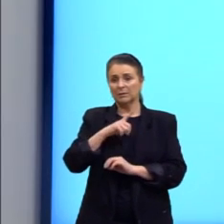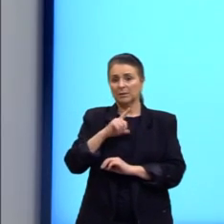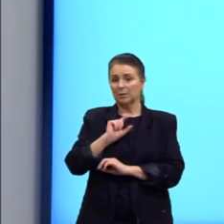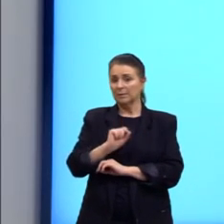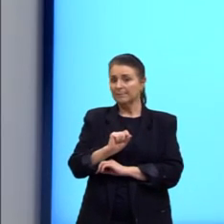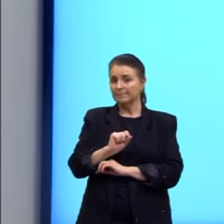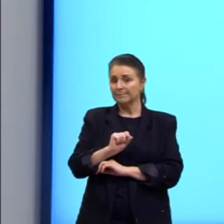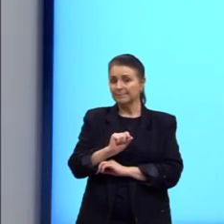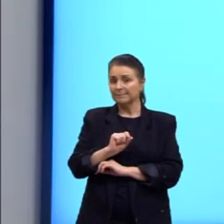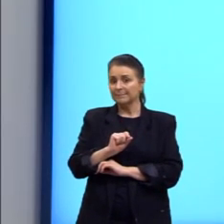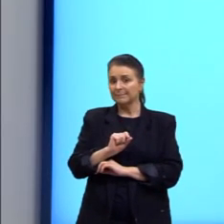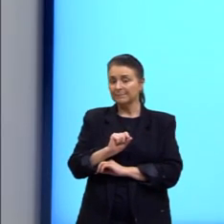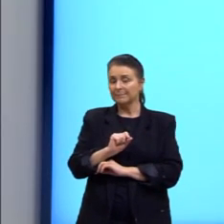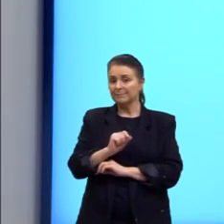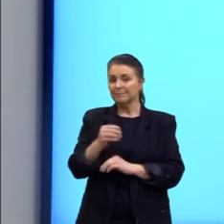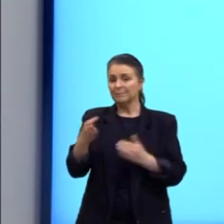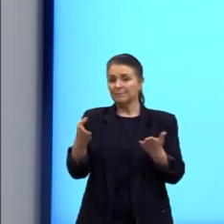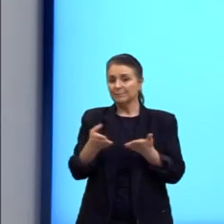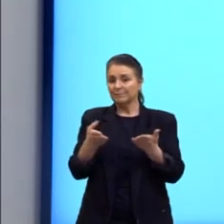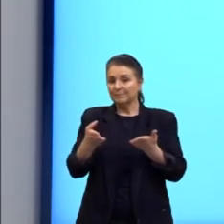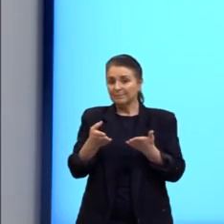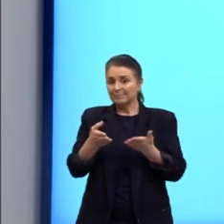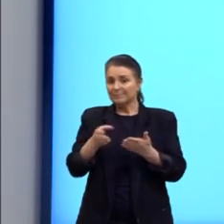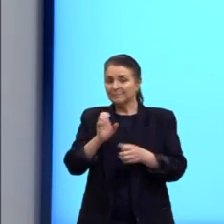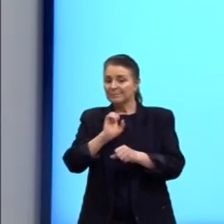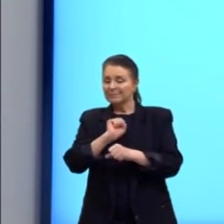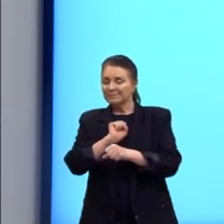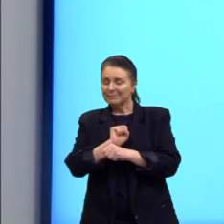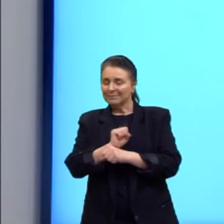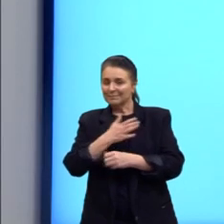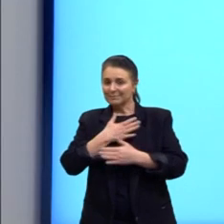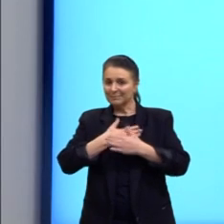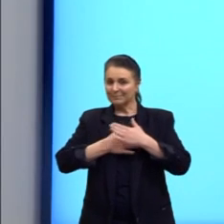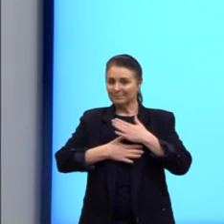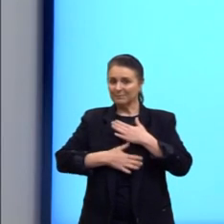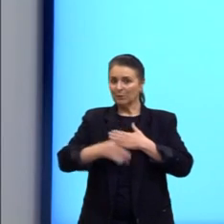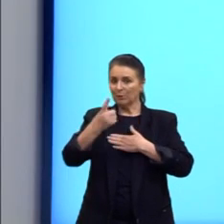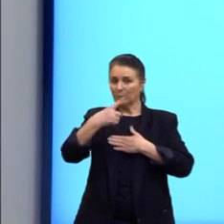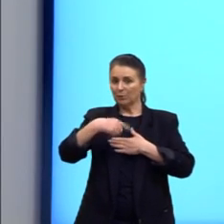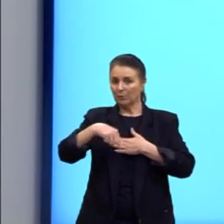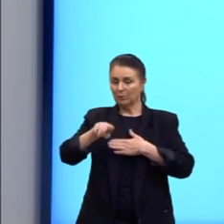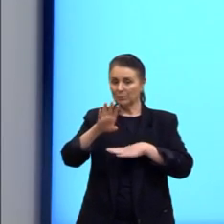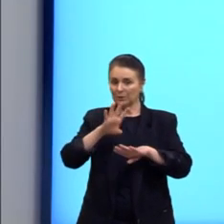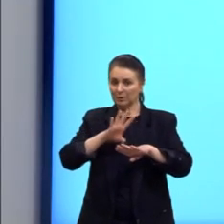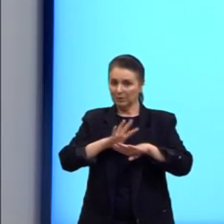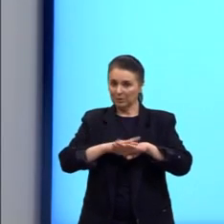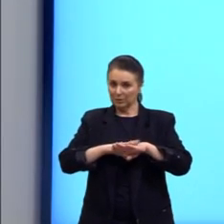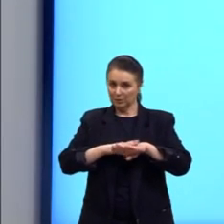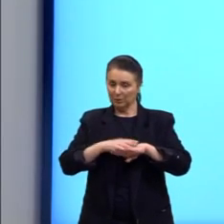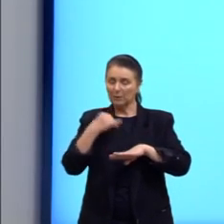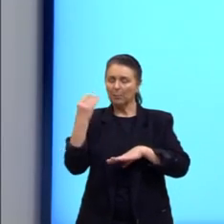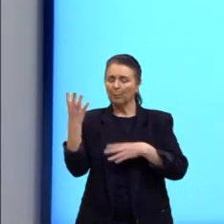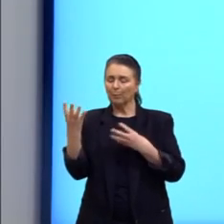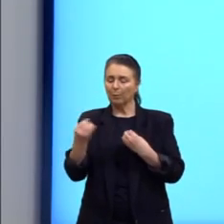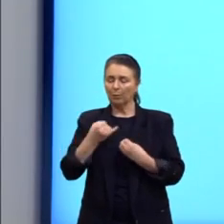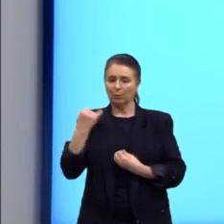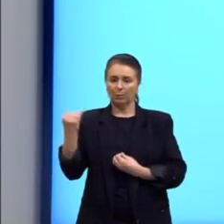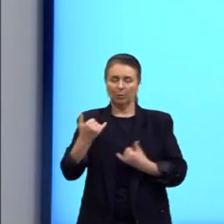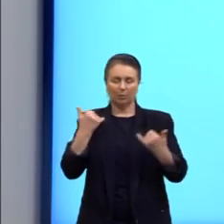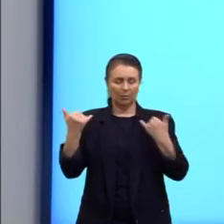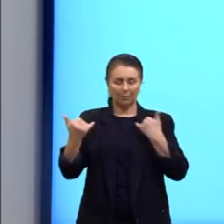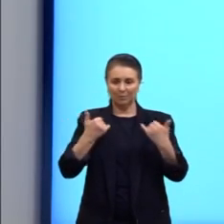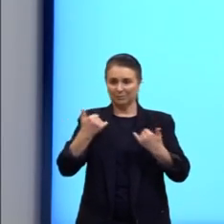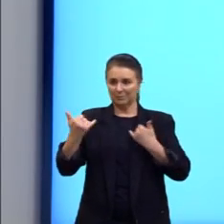Então, vamos respirar um pouquinho, antes de ir para a próxima doença. Vamos absorver aí, que é muita informação, né, pessoal?